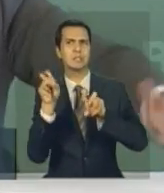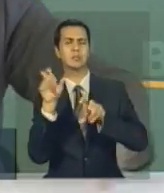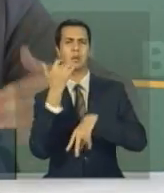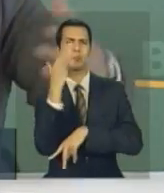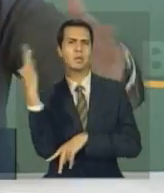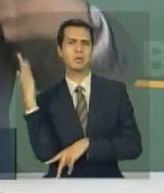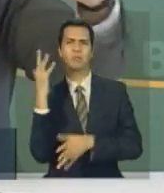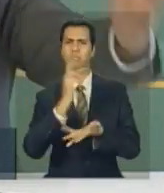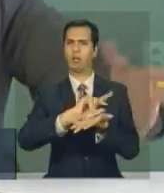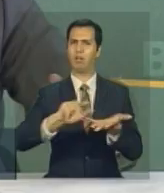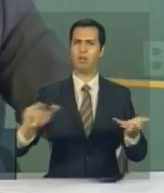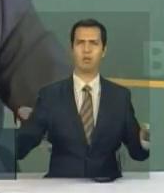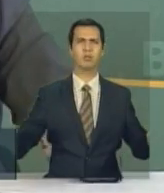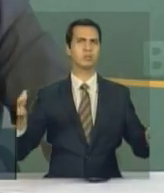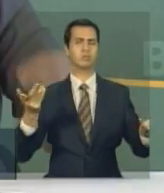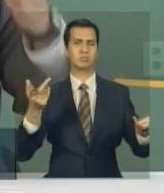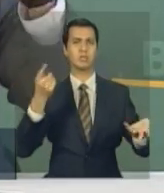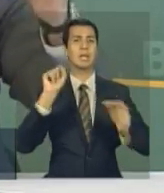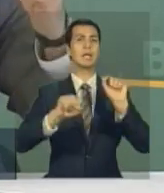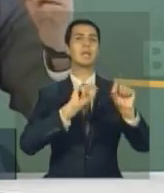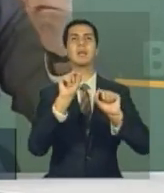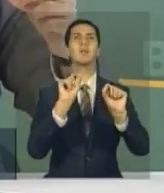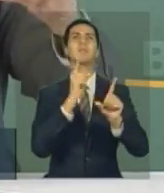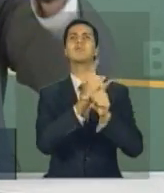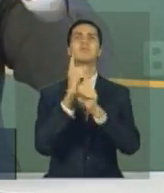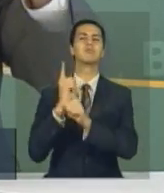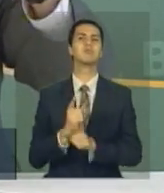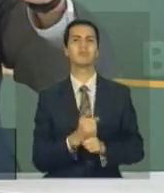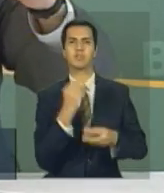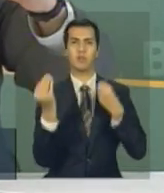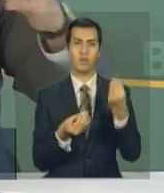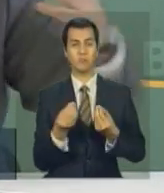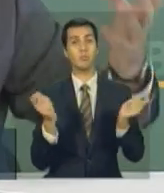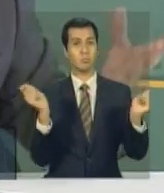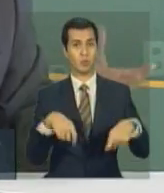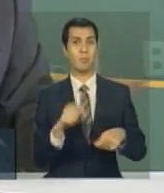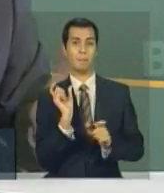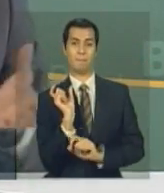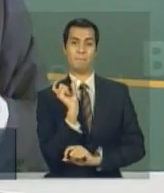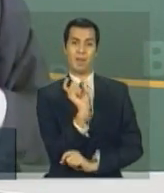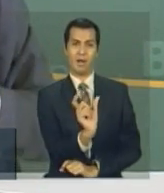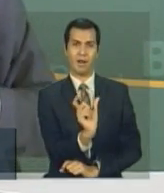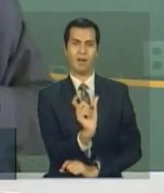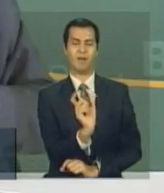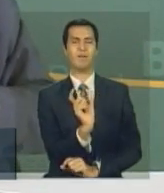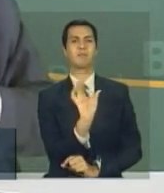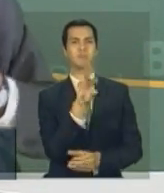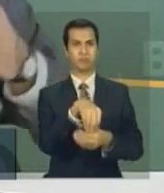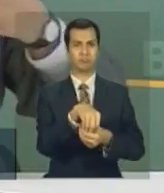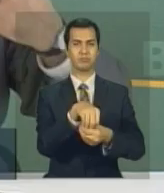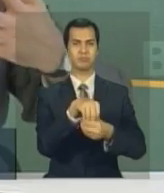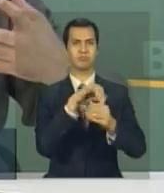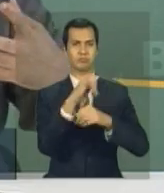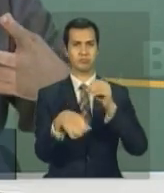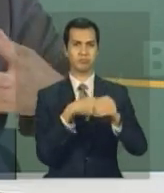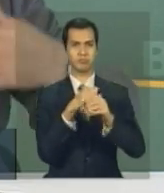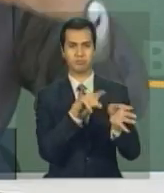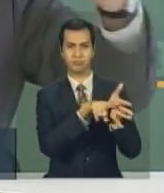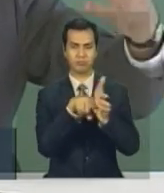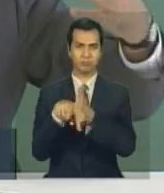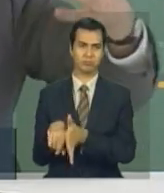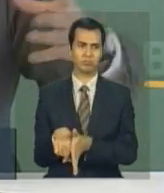ambiente, enfim, com mudanças climáticas, com palavras-chave você vai poder buscar esse campo. É evidente que pesquisadores não serão